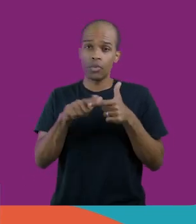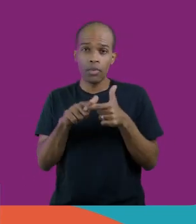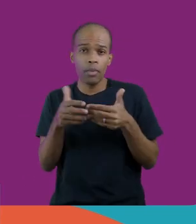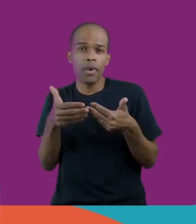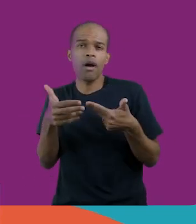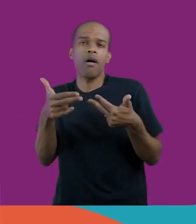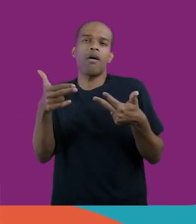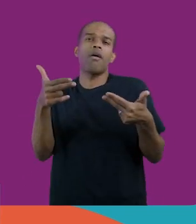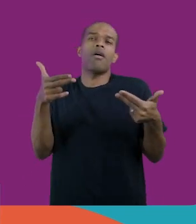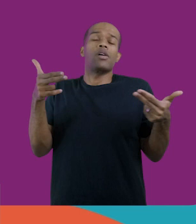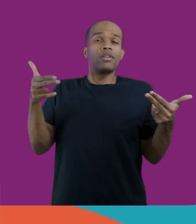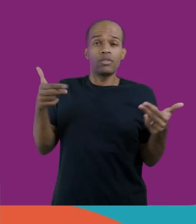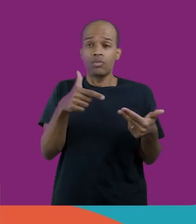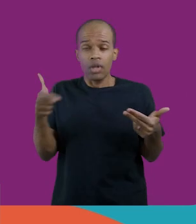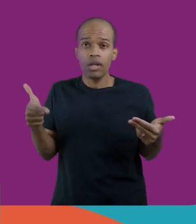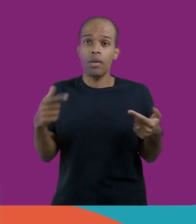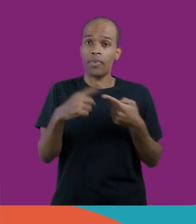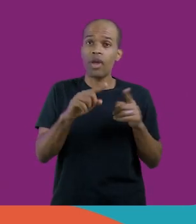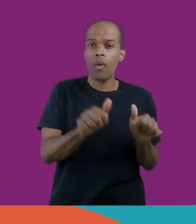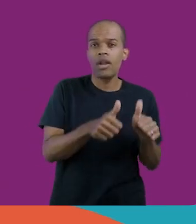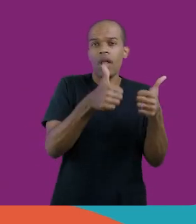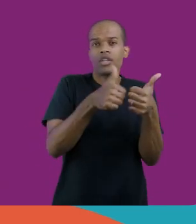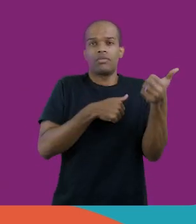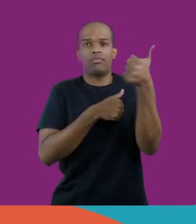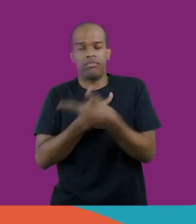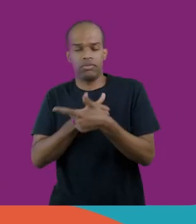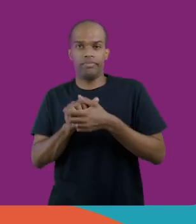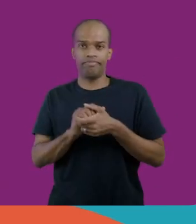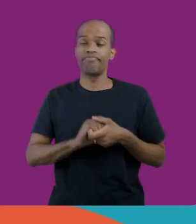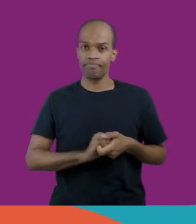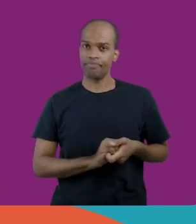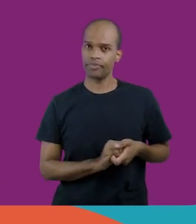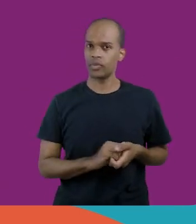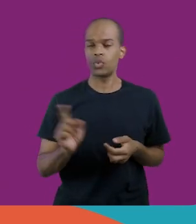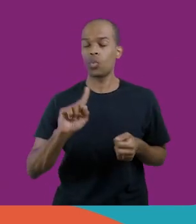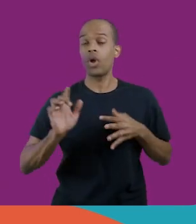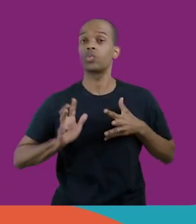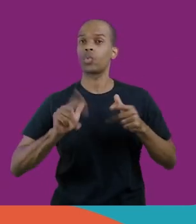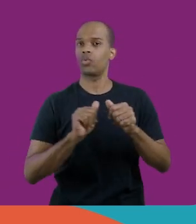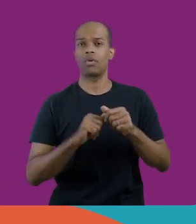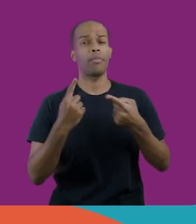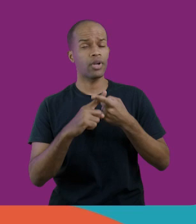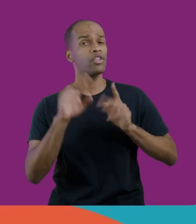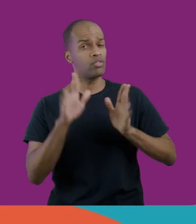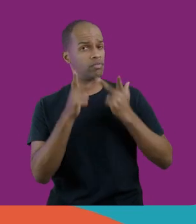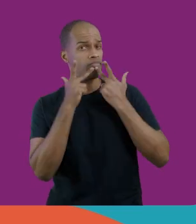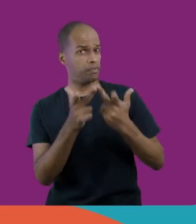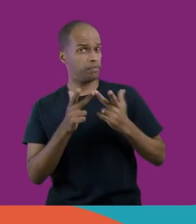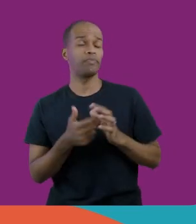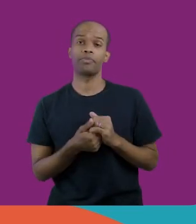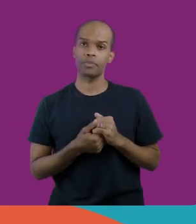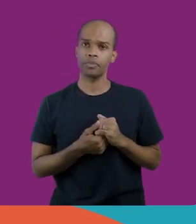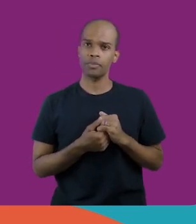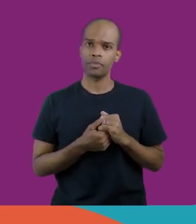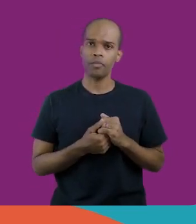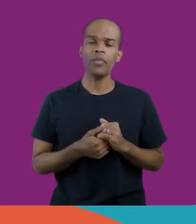ela vai ser suprimida, assim, por quê? Pela qualidade. Ela vai ter, ou seja, não toda, porque já foi dito,